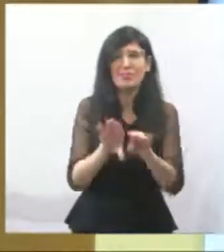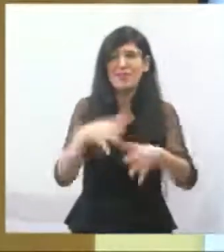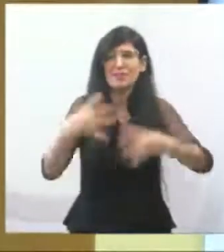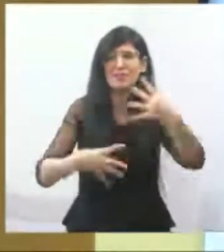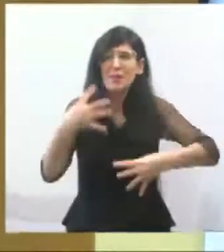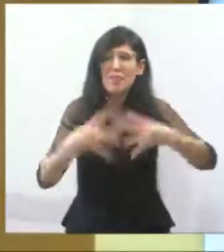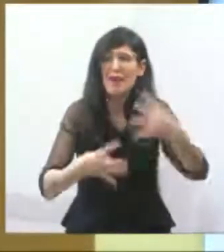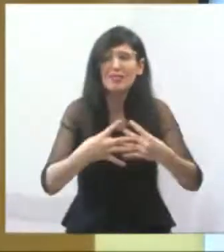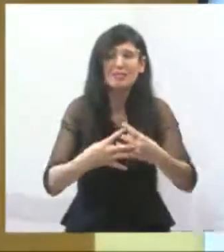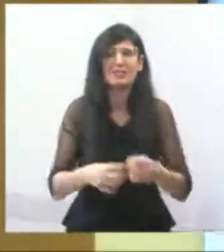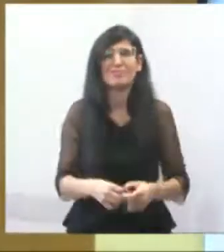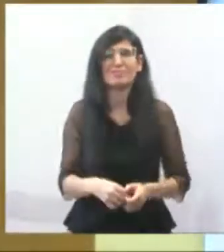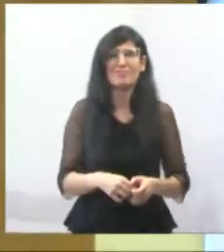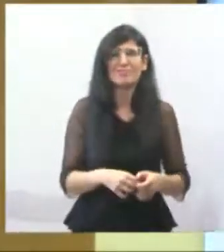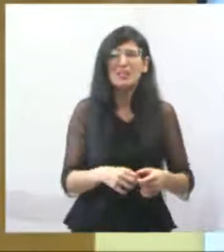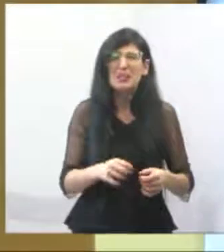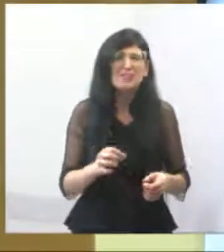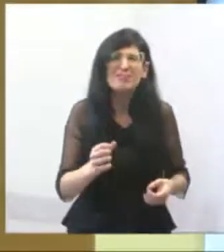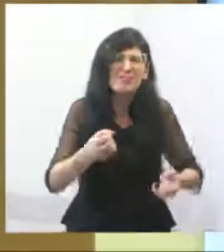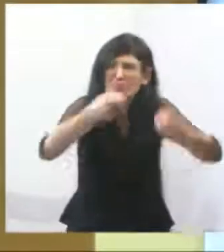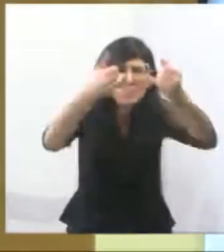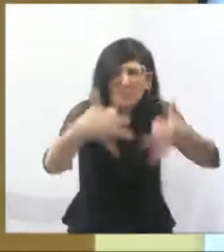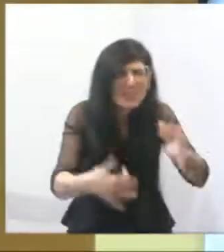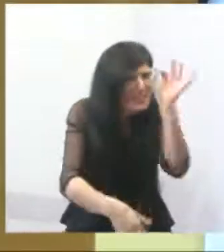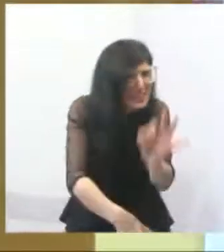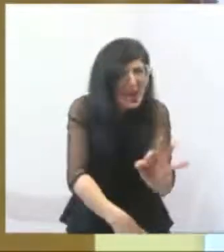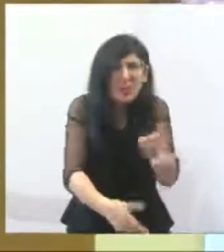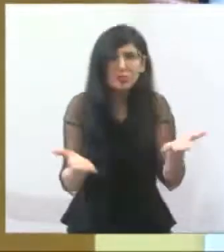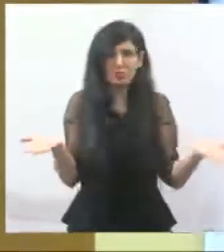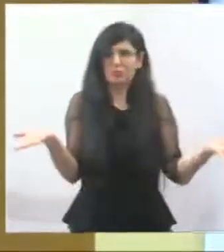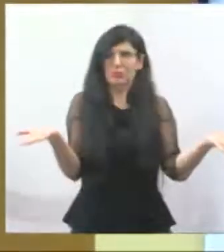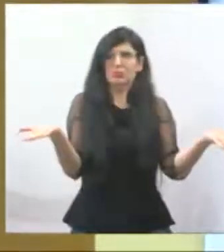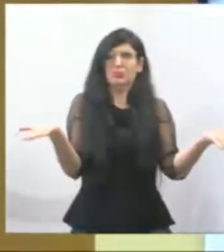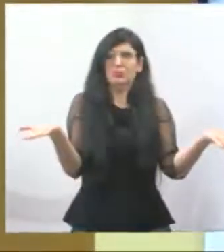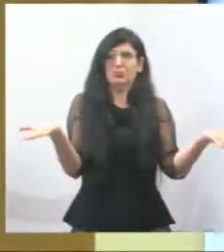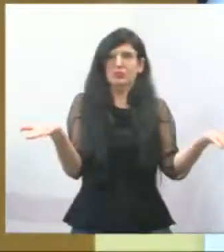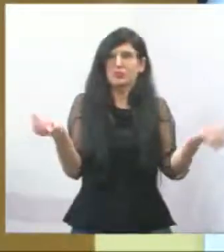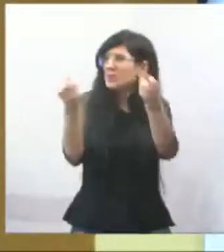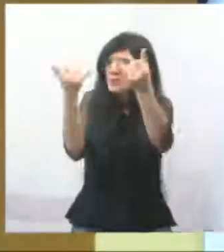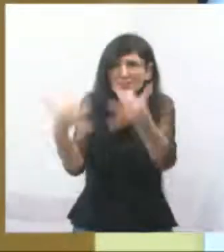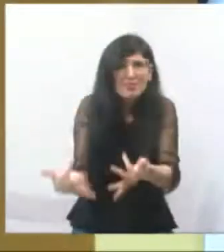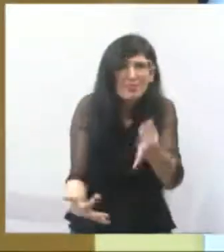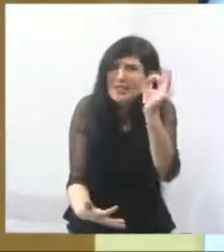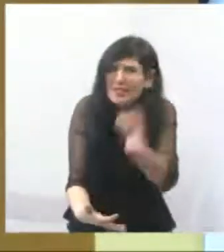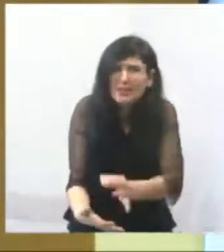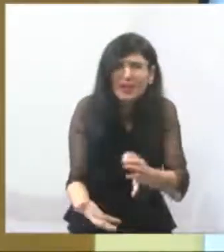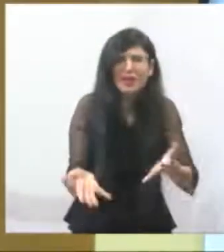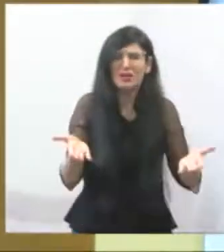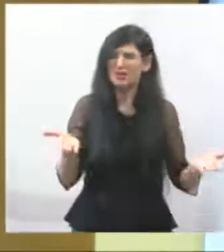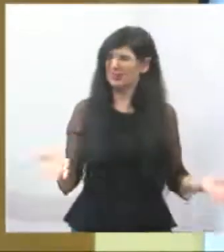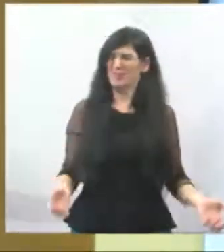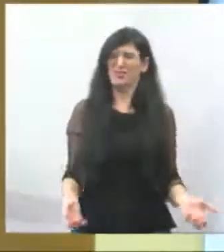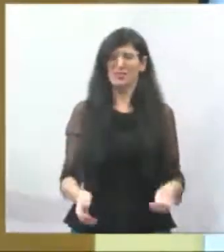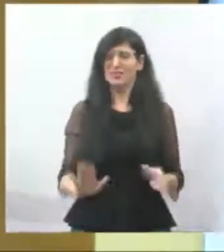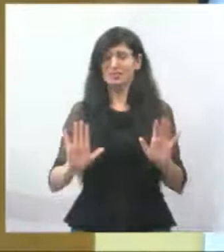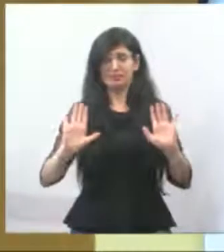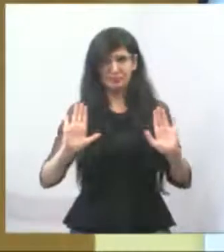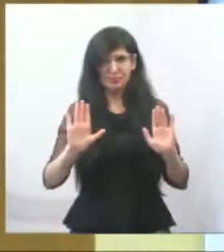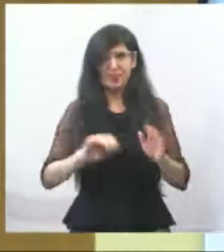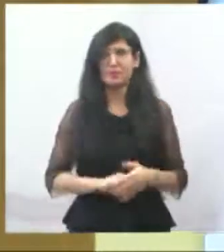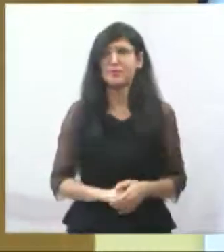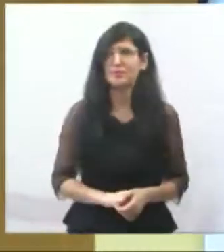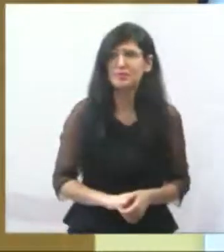clara para nós técnicos, quiçá para os nossos usuários. É muito pertinente